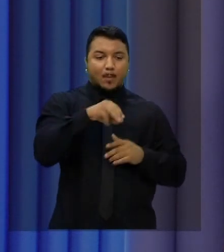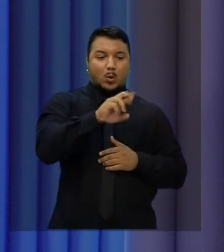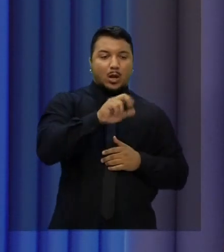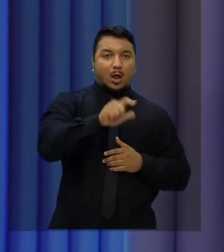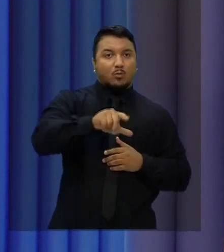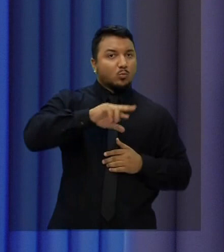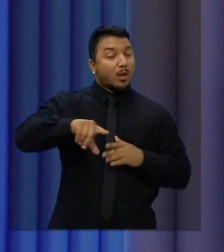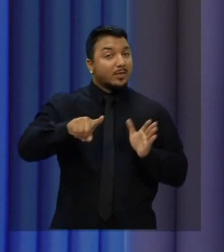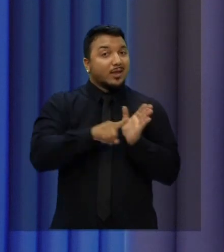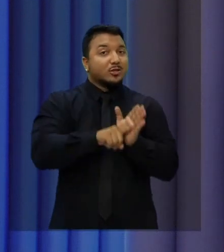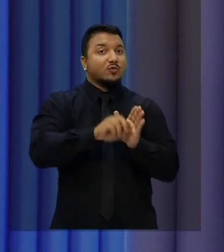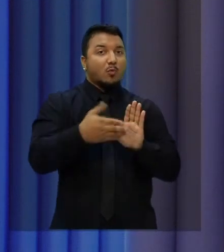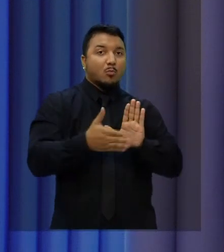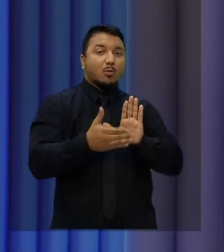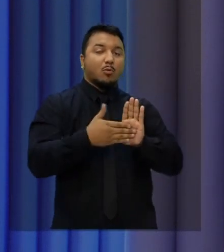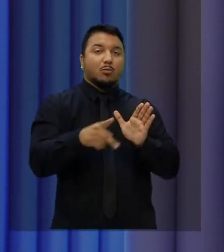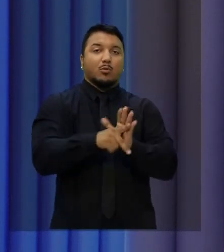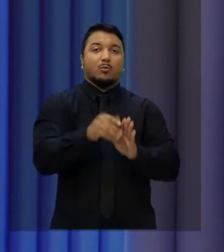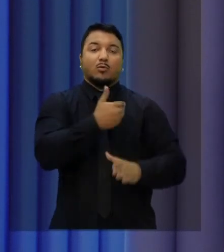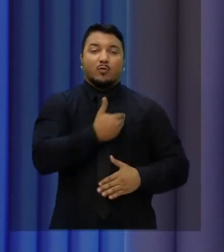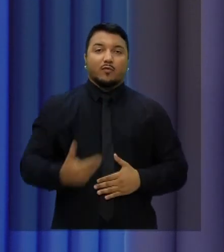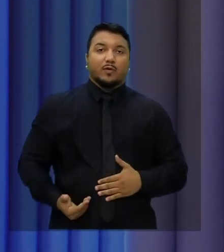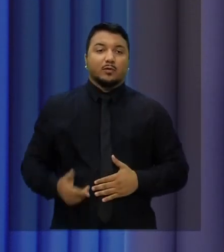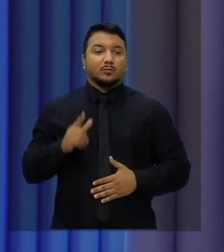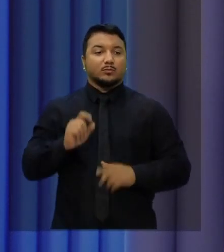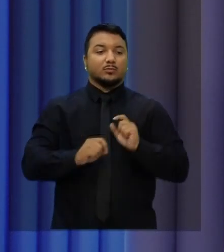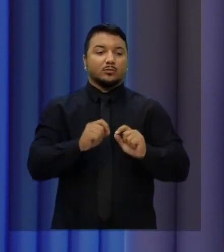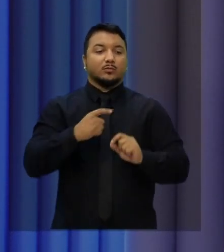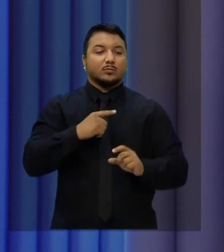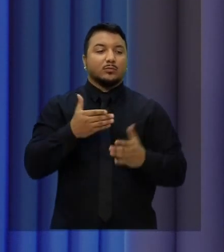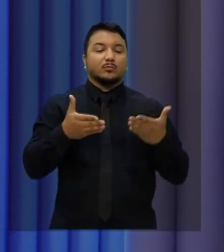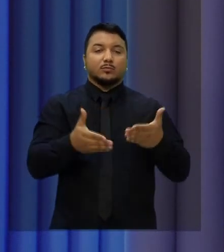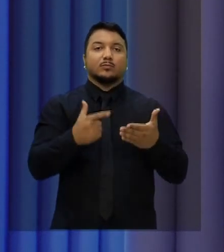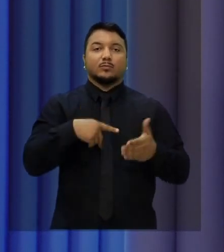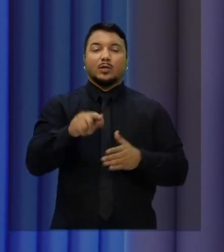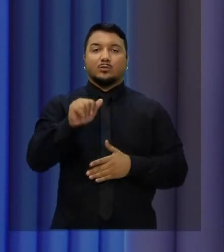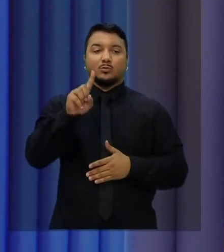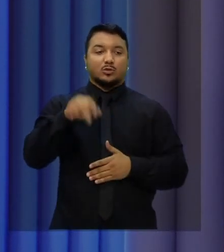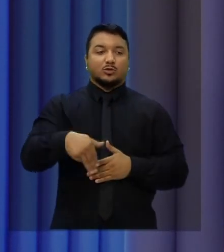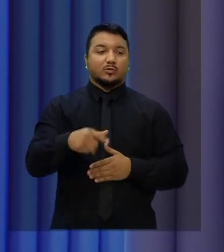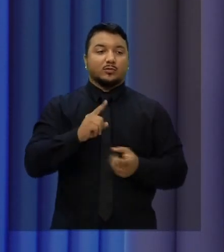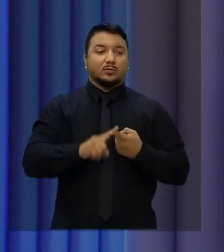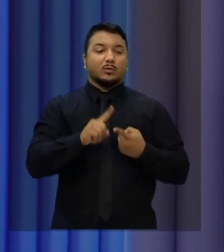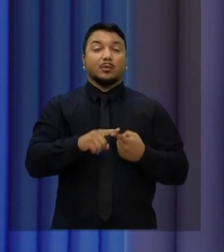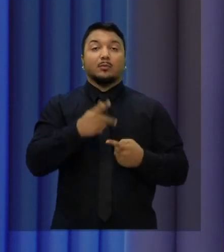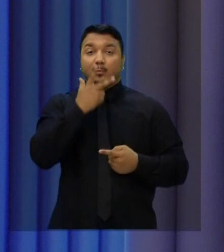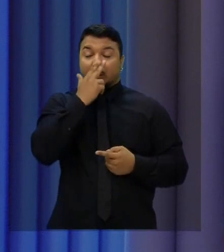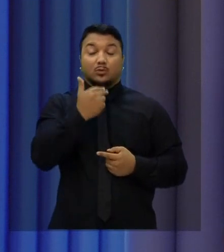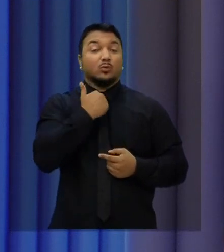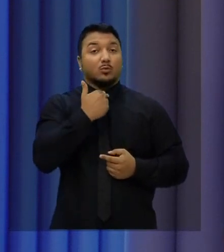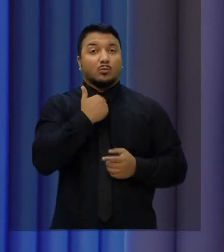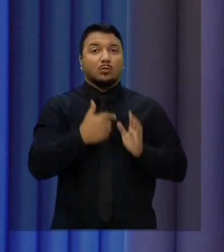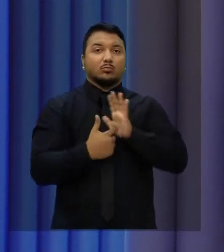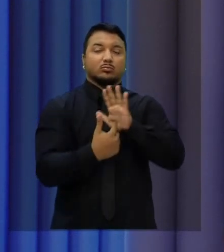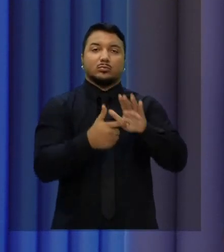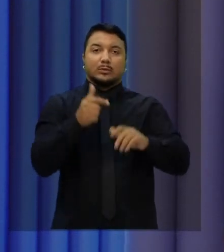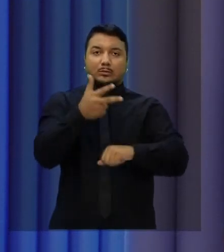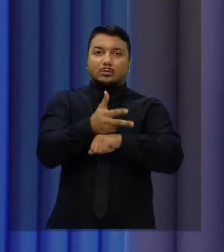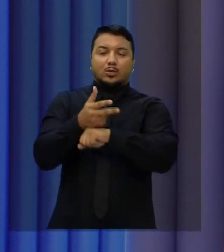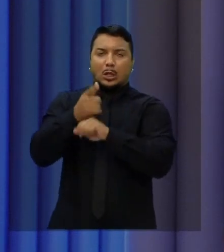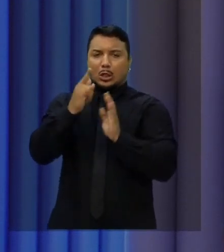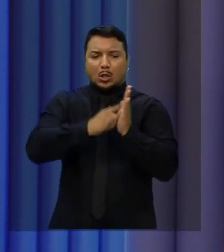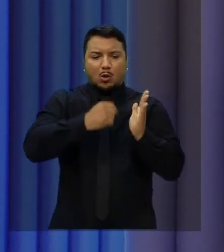negativas sobre proposta de governo ou desempenho administrativo. Os candidatos também não podem exibir para a câmera qualquer tipo de